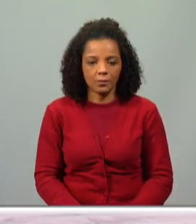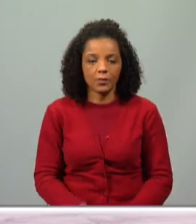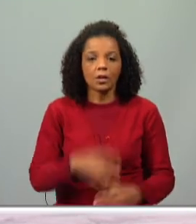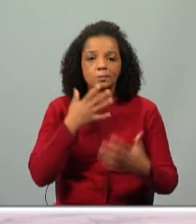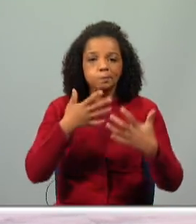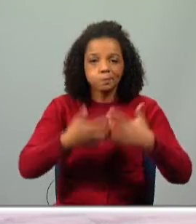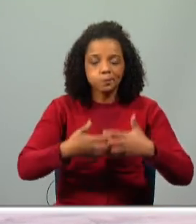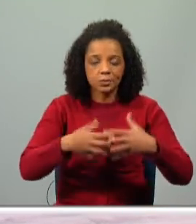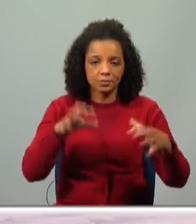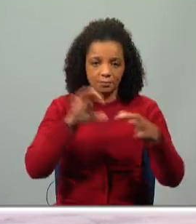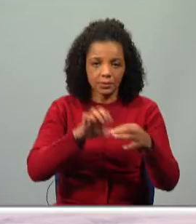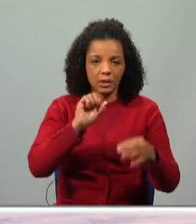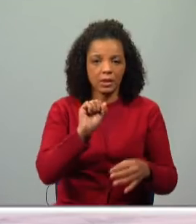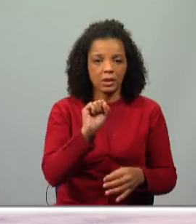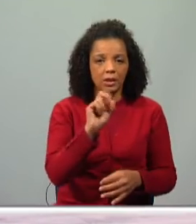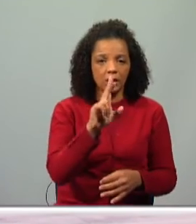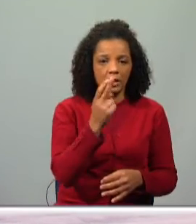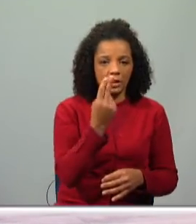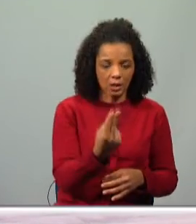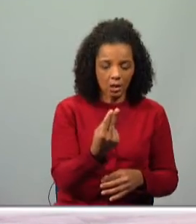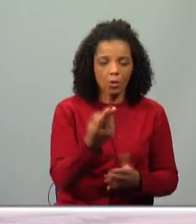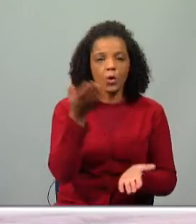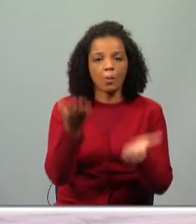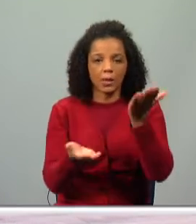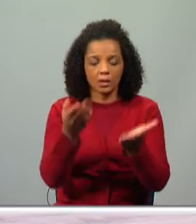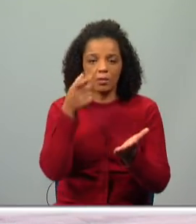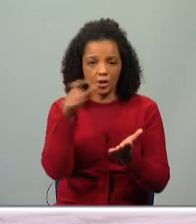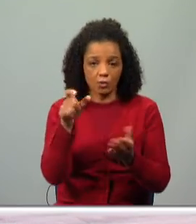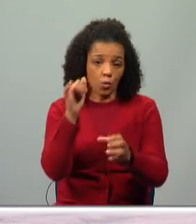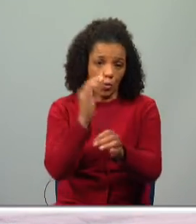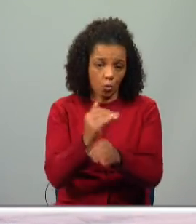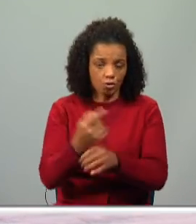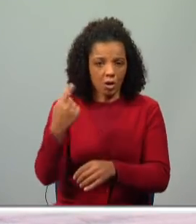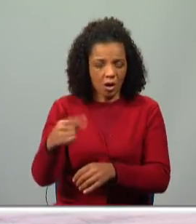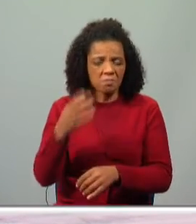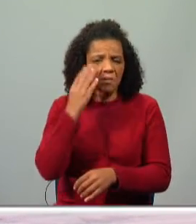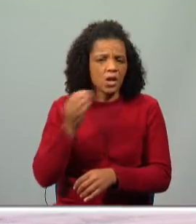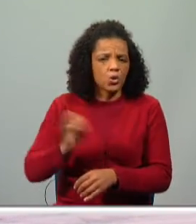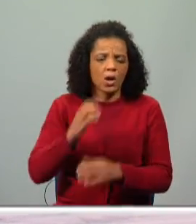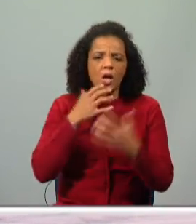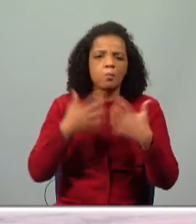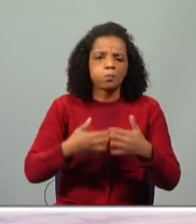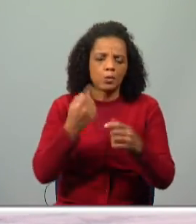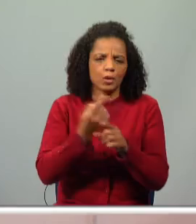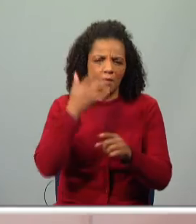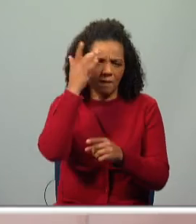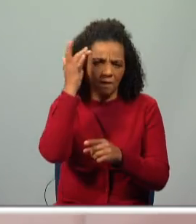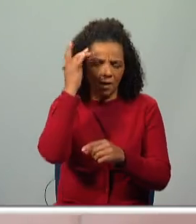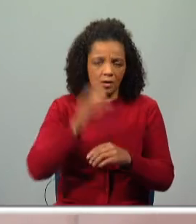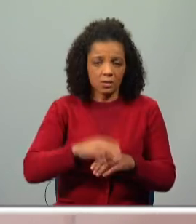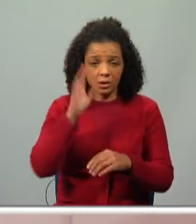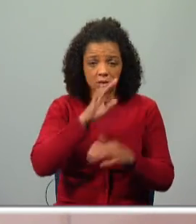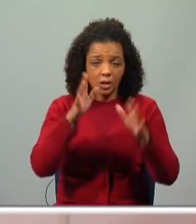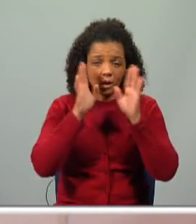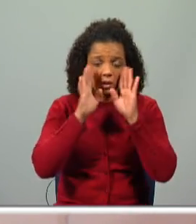Dúvidas quanto aos graus dos adjetivos ou grau comparativo a outros? Eu acho que não, porque esta matéria é muito fácil e se estiveste